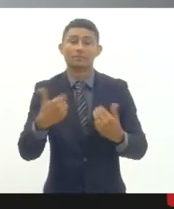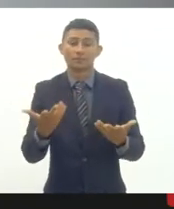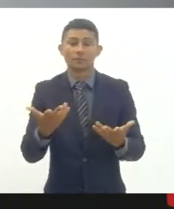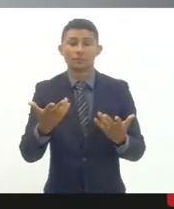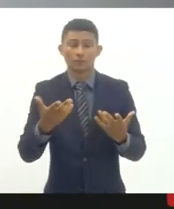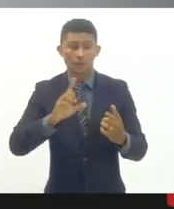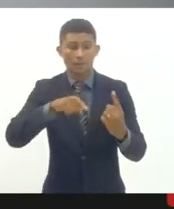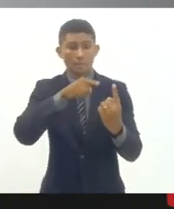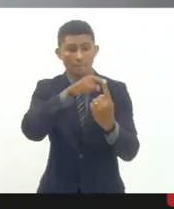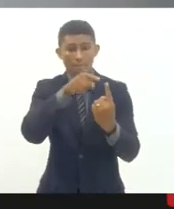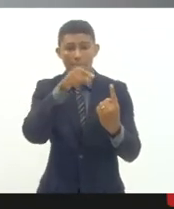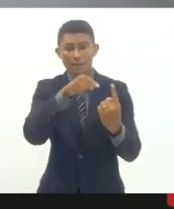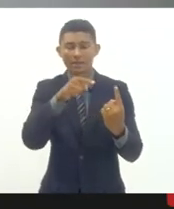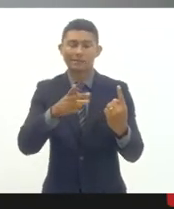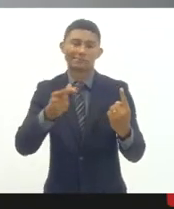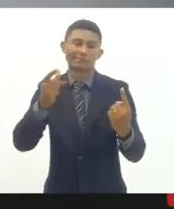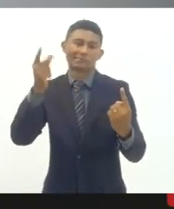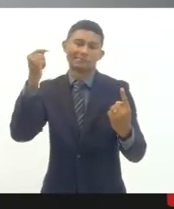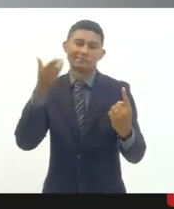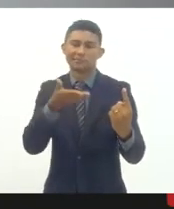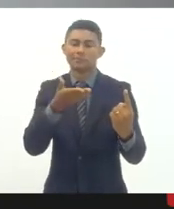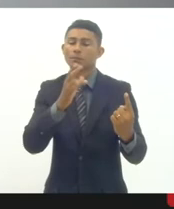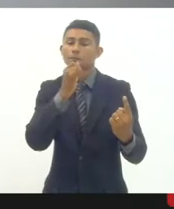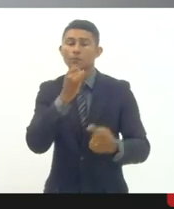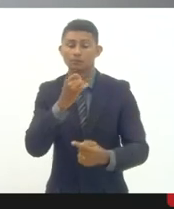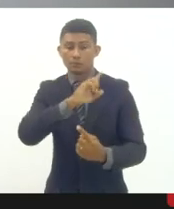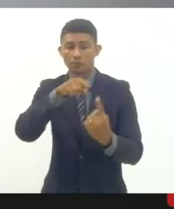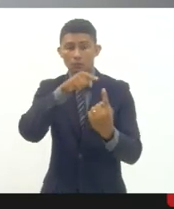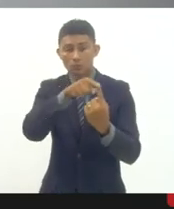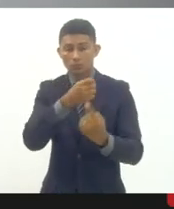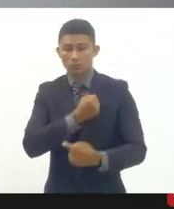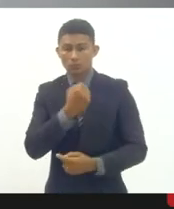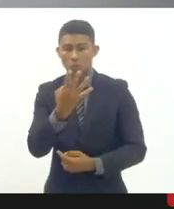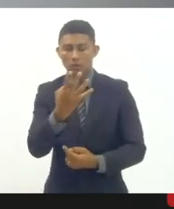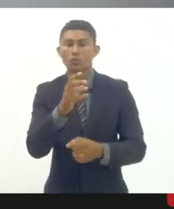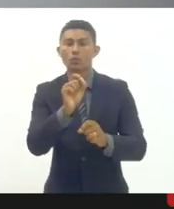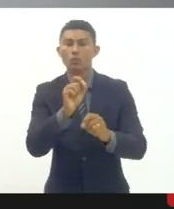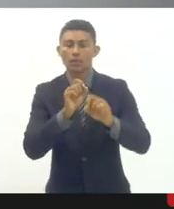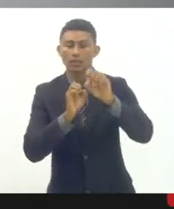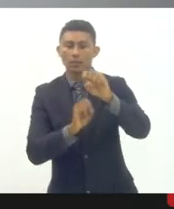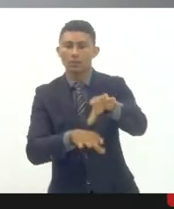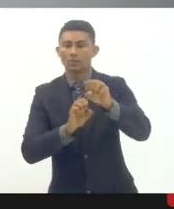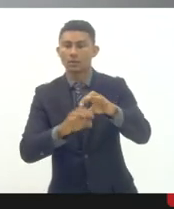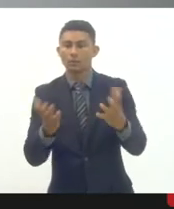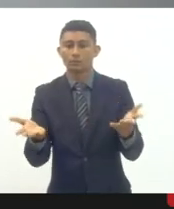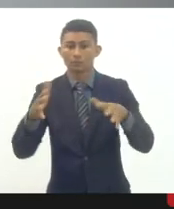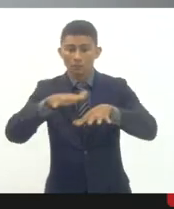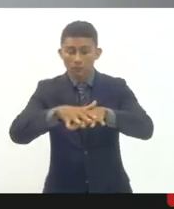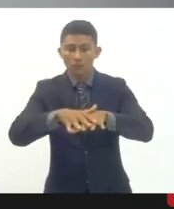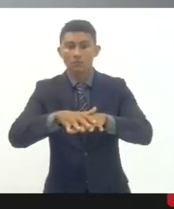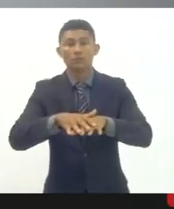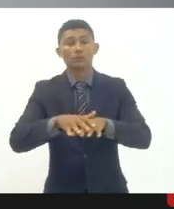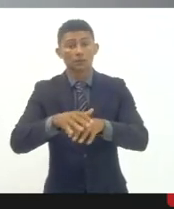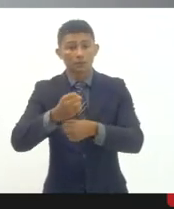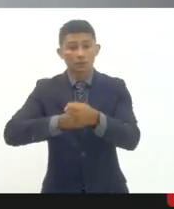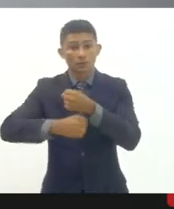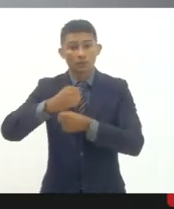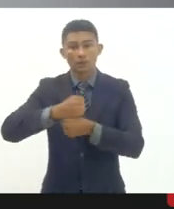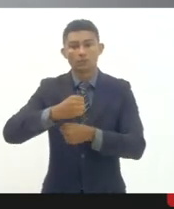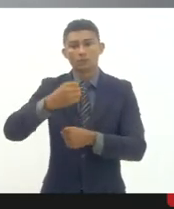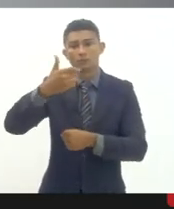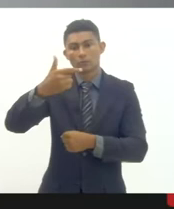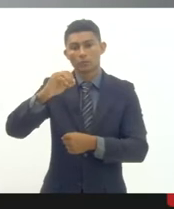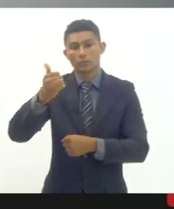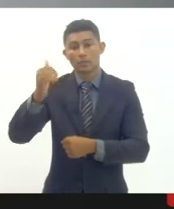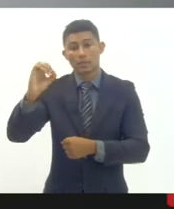exemplo a meta 4 sobre educação inclusiva é uma meta que a gente carece de dados desde 2010 que é